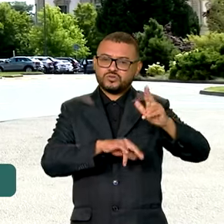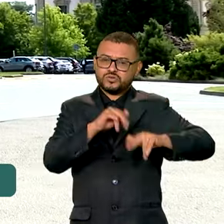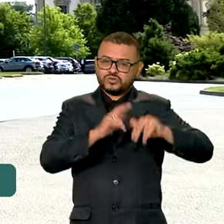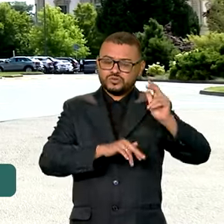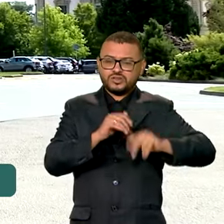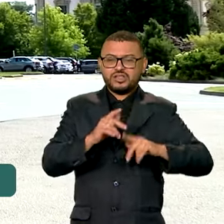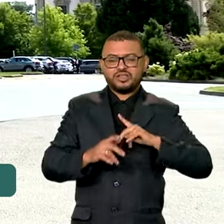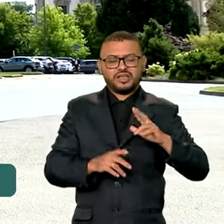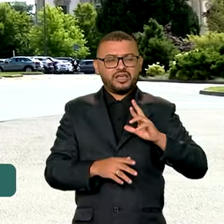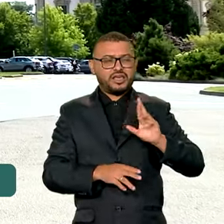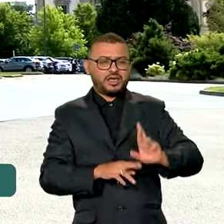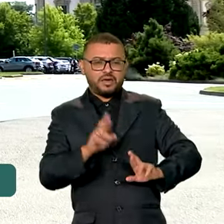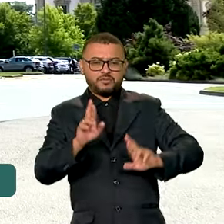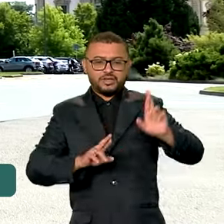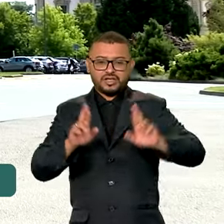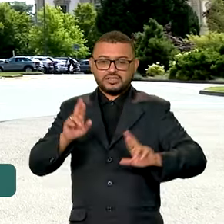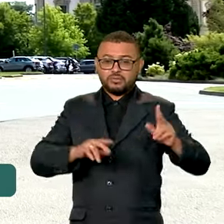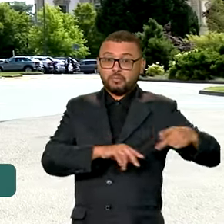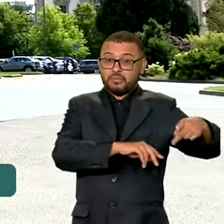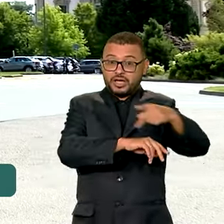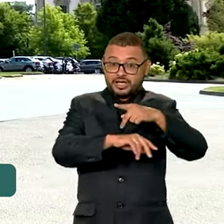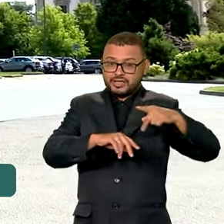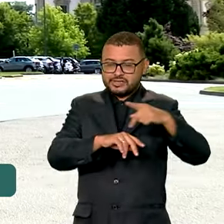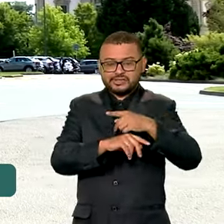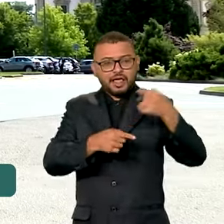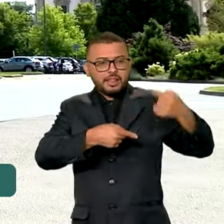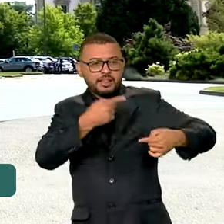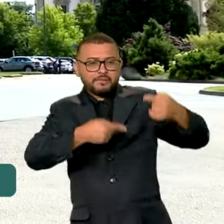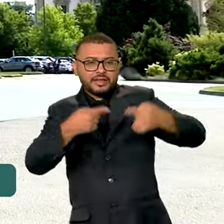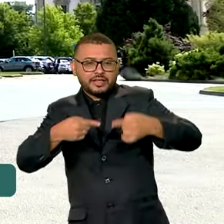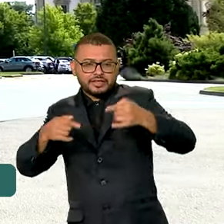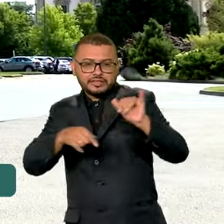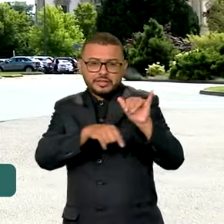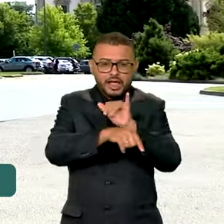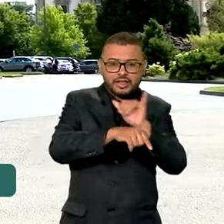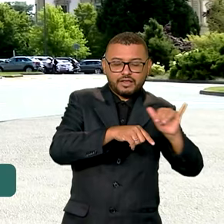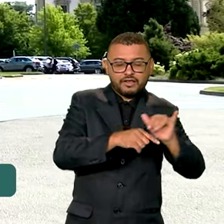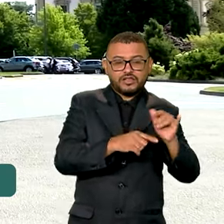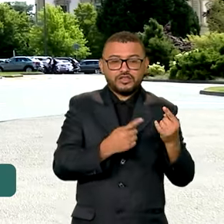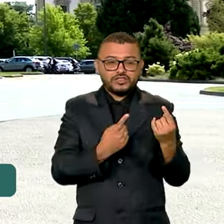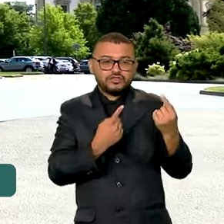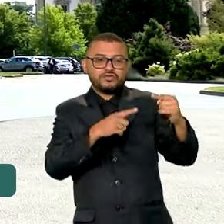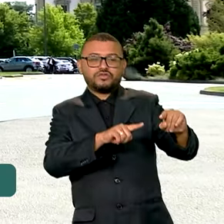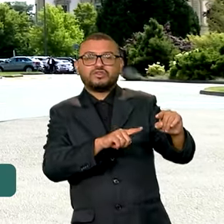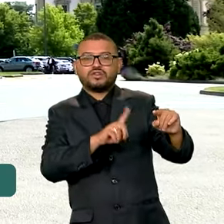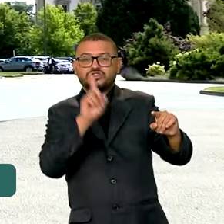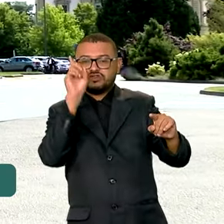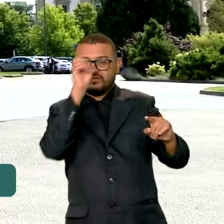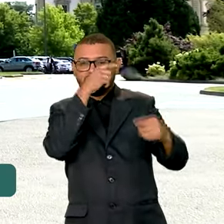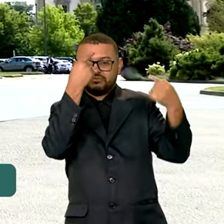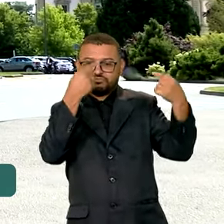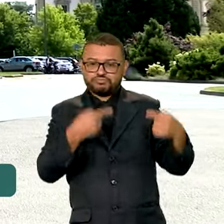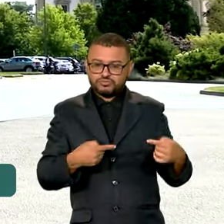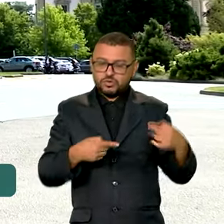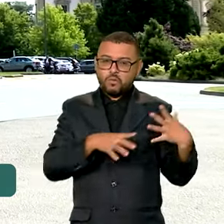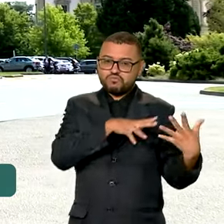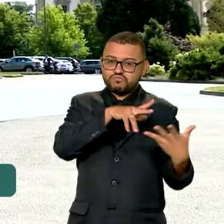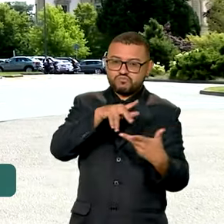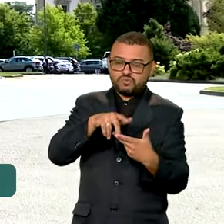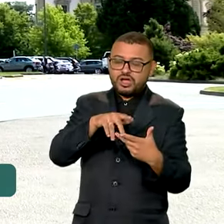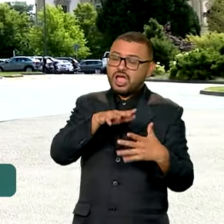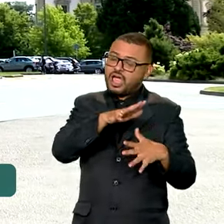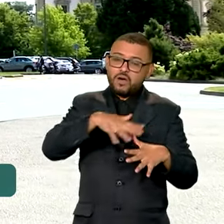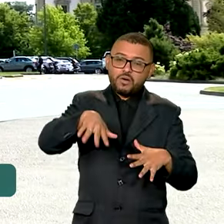Genebra representantes de diferentes países para debater ações e enfrentar os desafios que afetam o mundo do